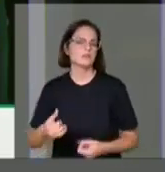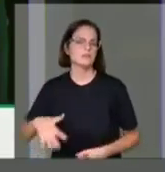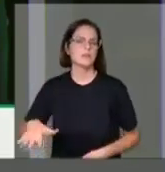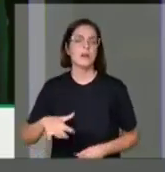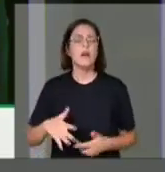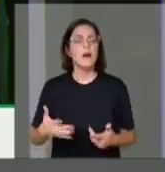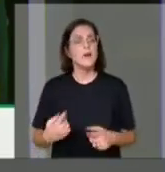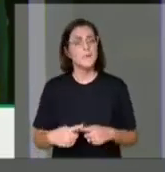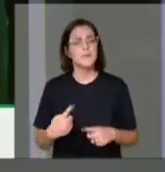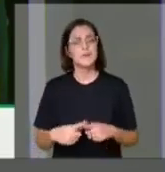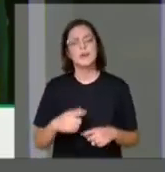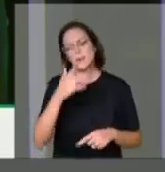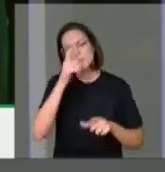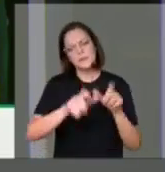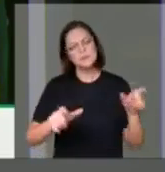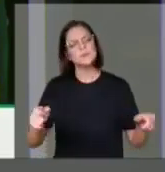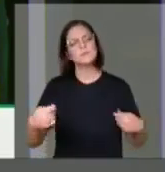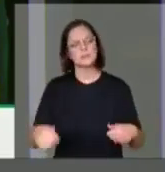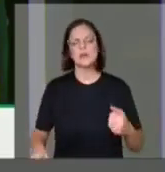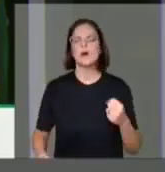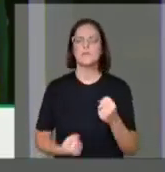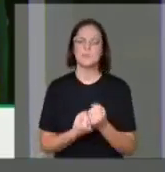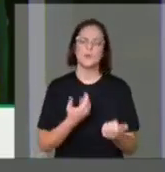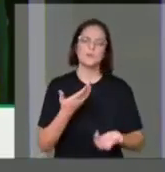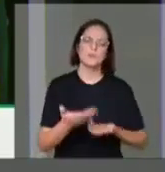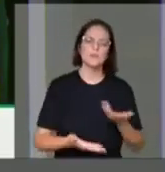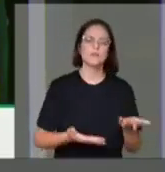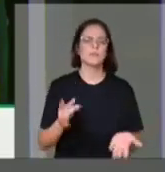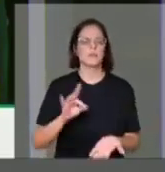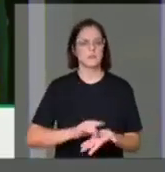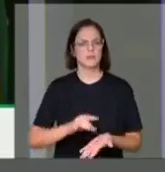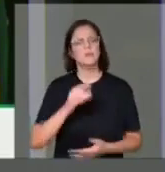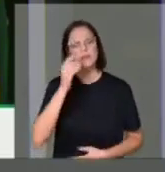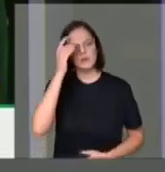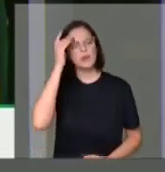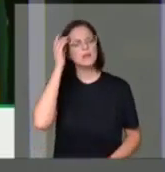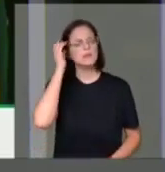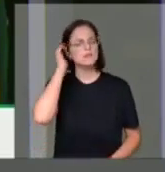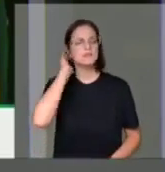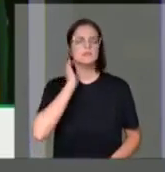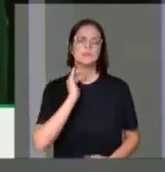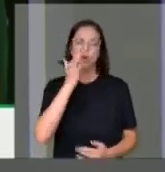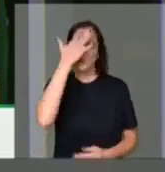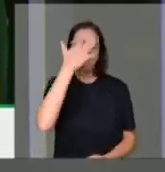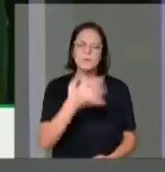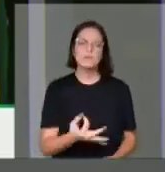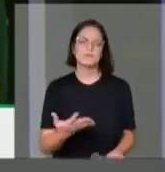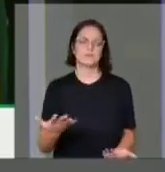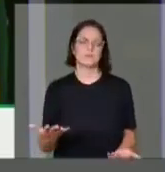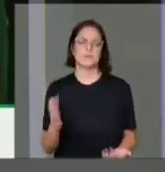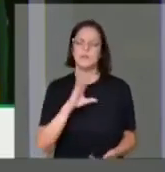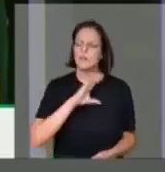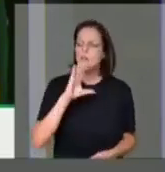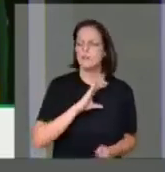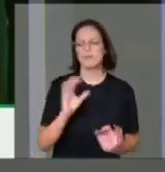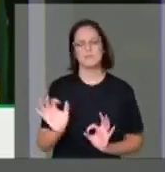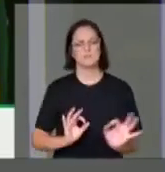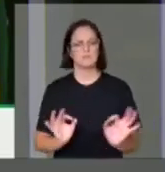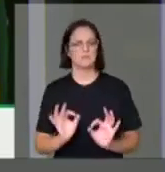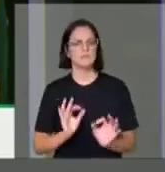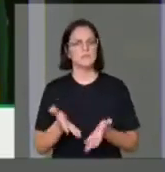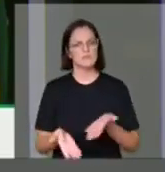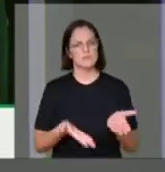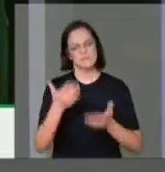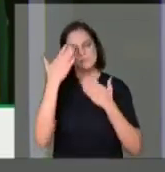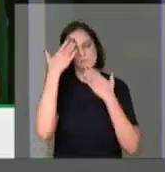aqueles que dependem de apoio, de tratamento efetivo, de compreensão maior, de agilidade nesse tratamento.